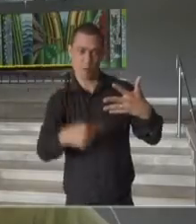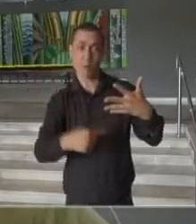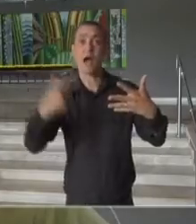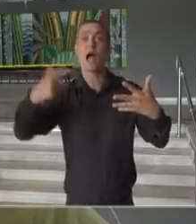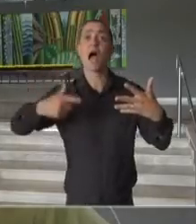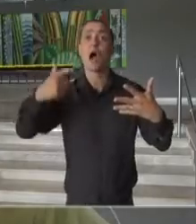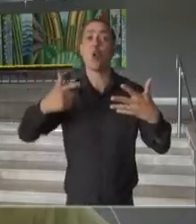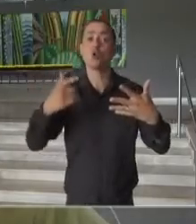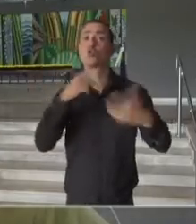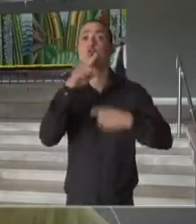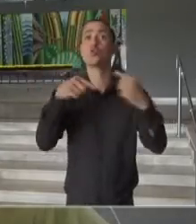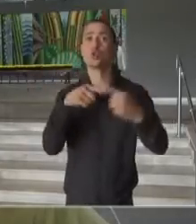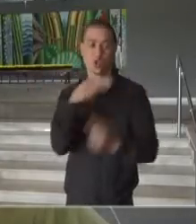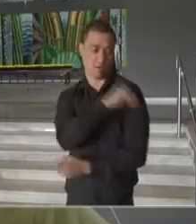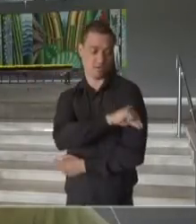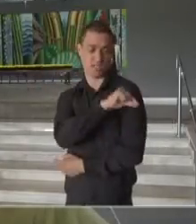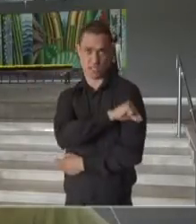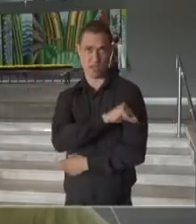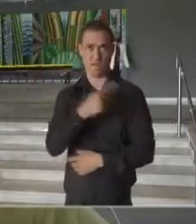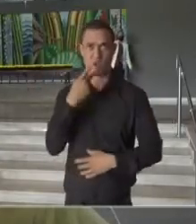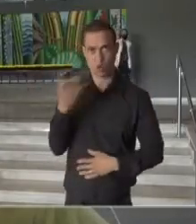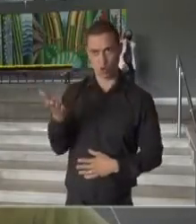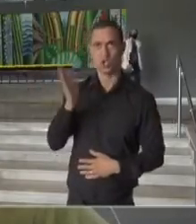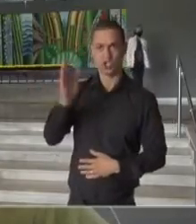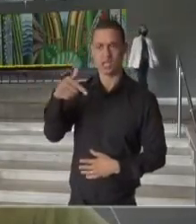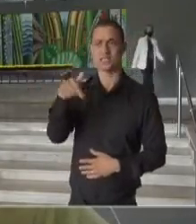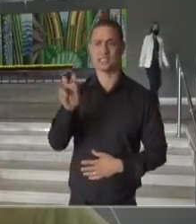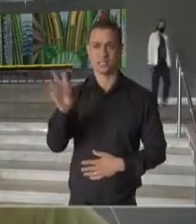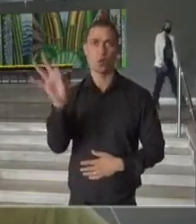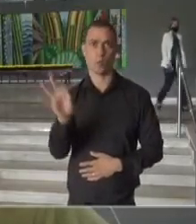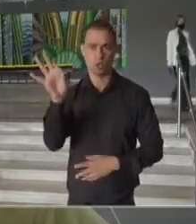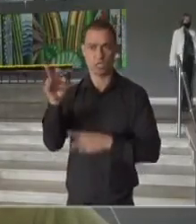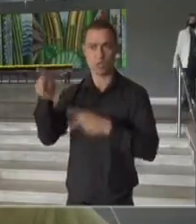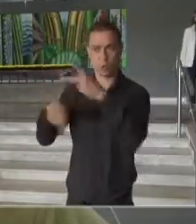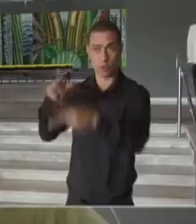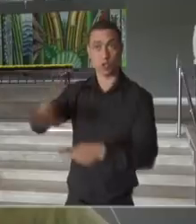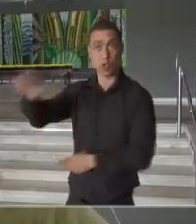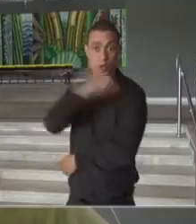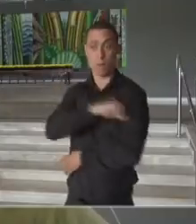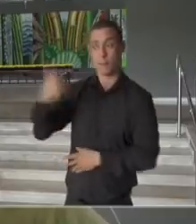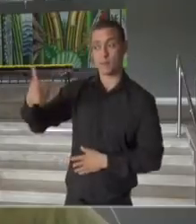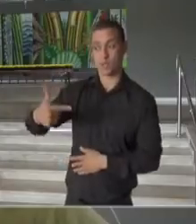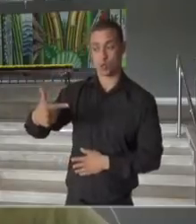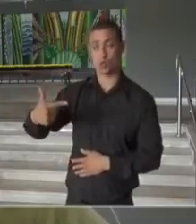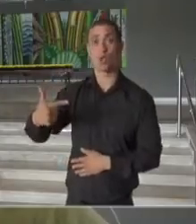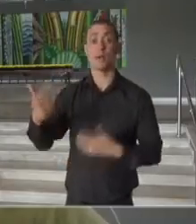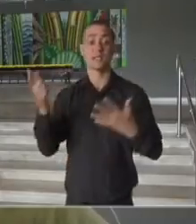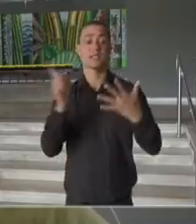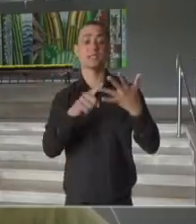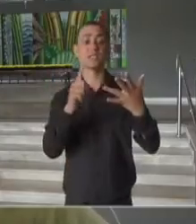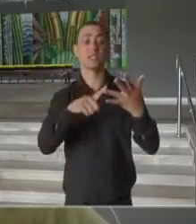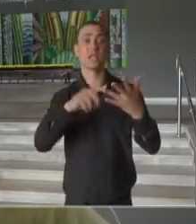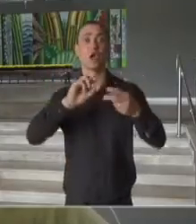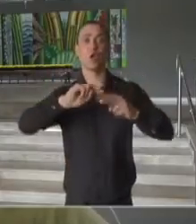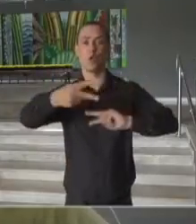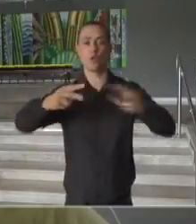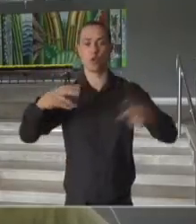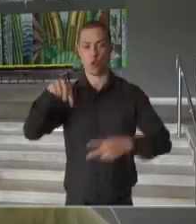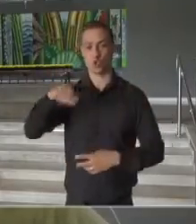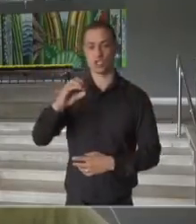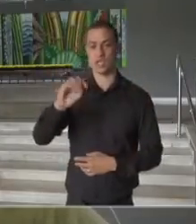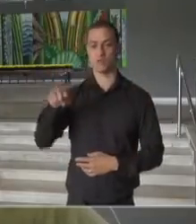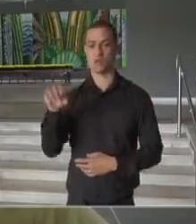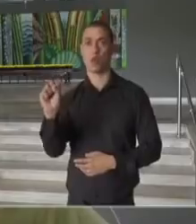gente quer chegar. Porque a cobertura vacinal ficou clara, 75% da população com as duas doses. Circulação do vírus hoje está em 0